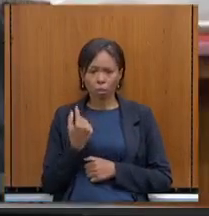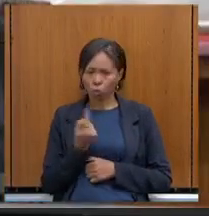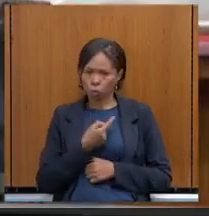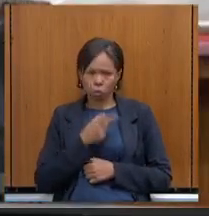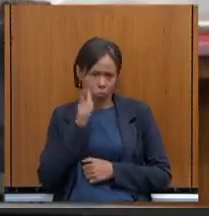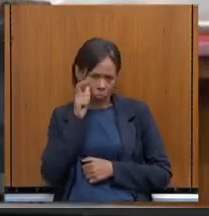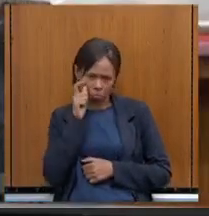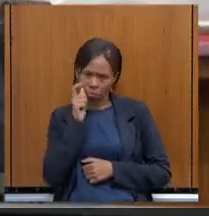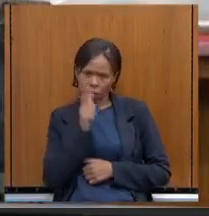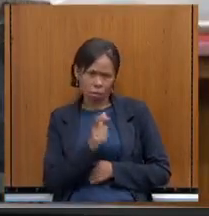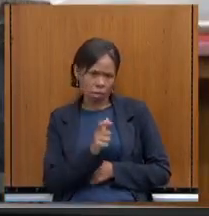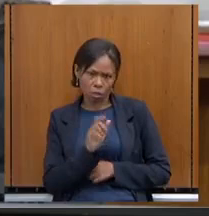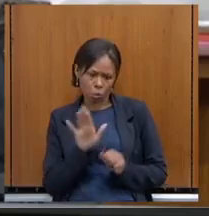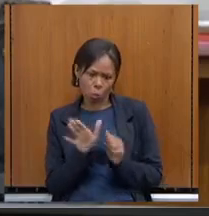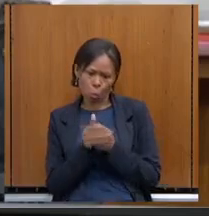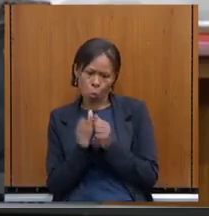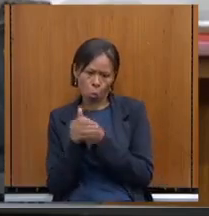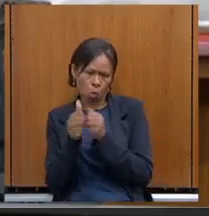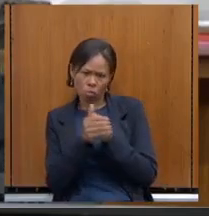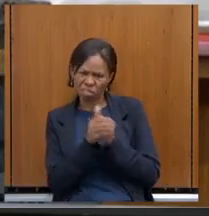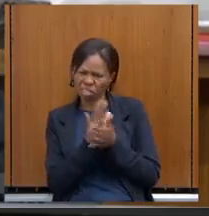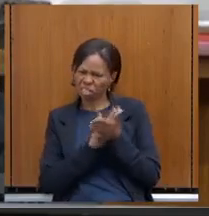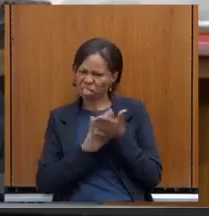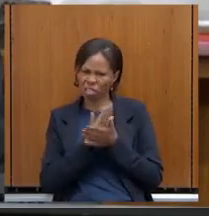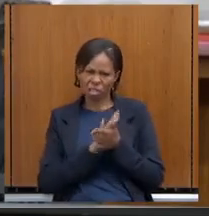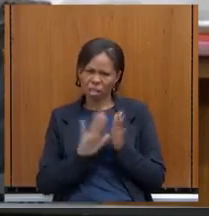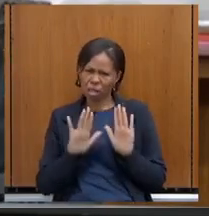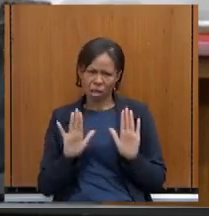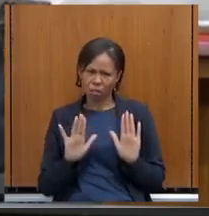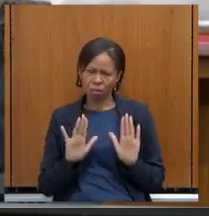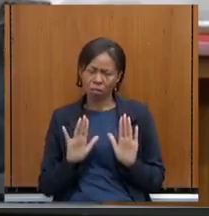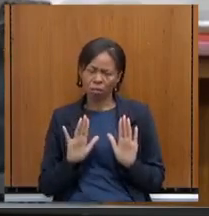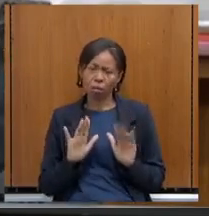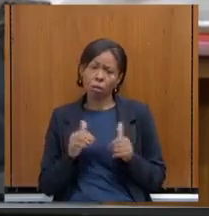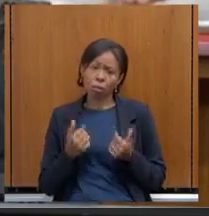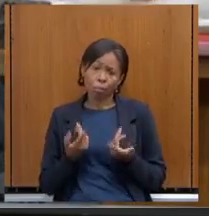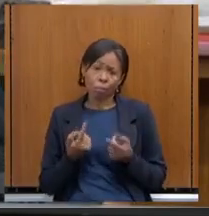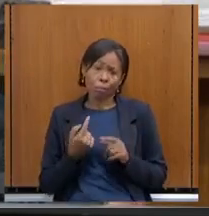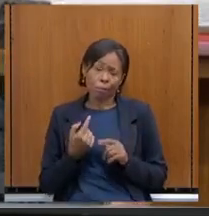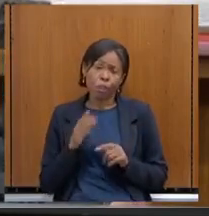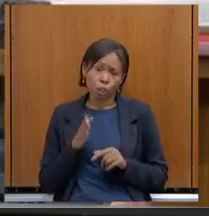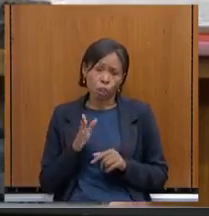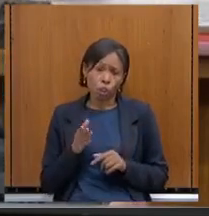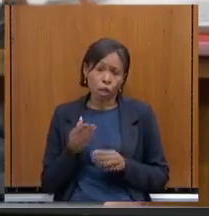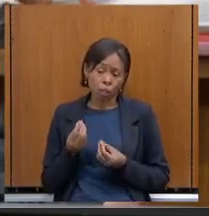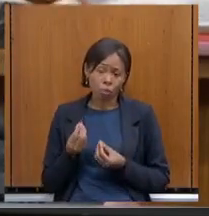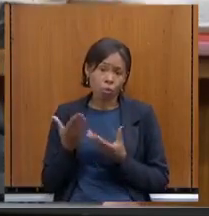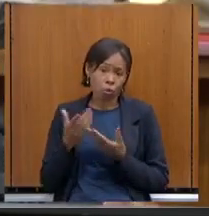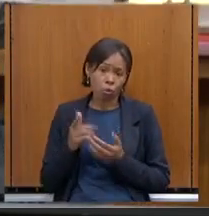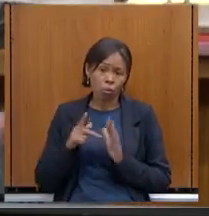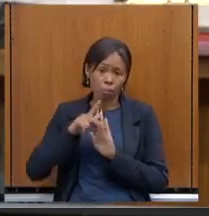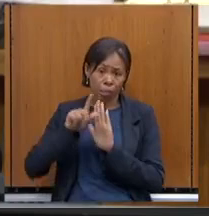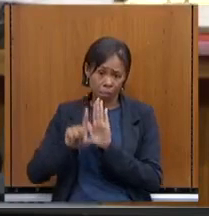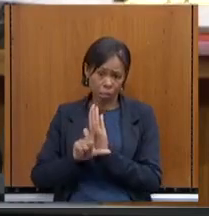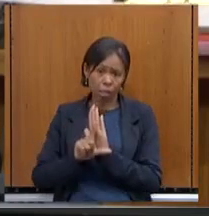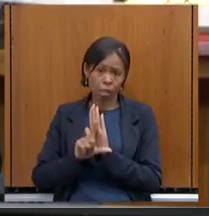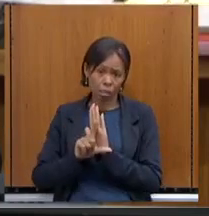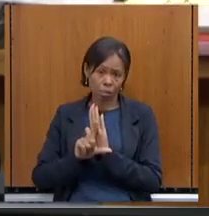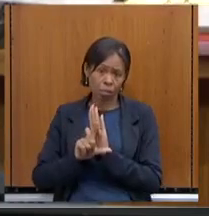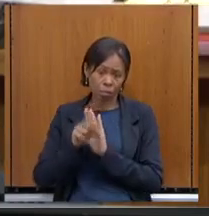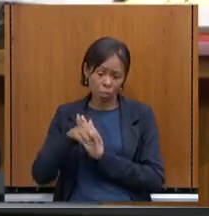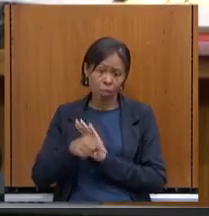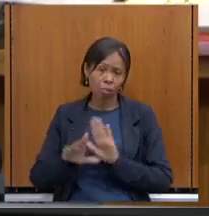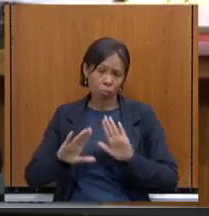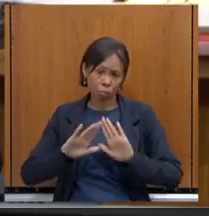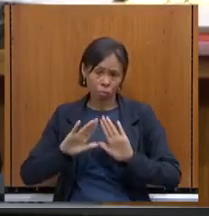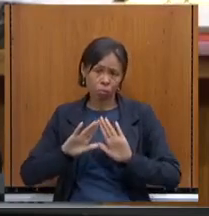em esconder nada em termos do regime de reparação fiscal. Tanto é que a gente mandou os PLs para cá, os PLs falam o que a gente